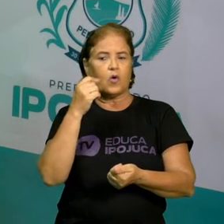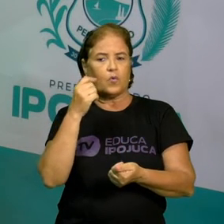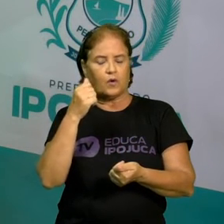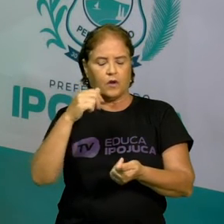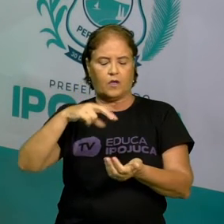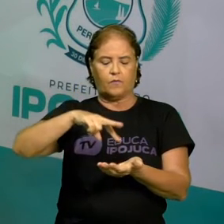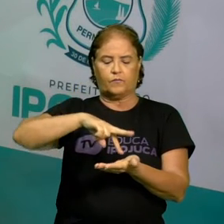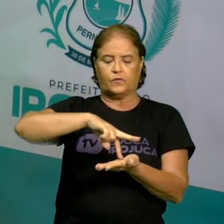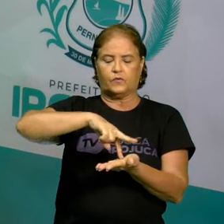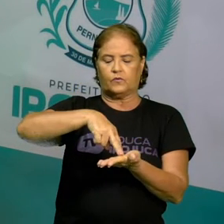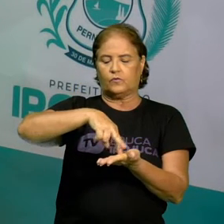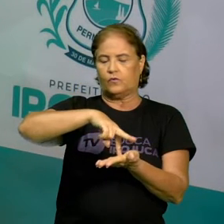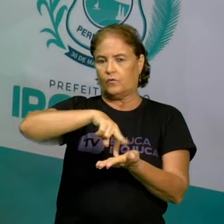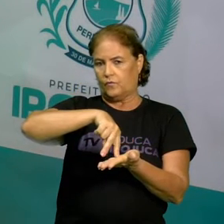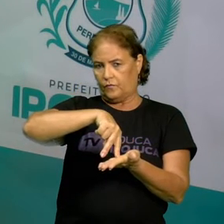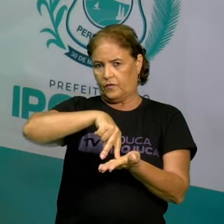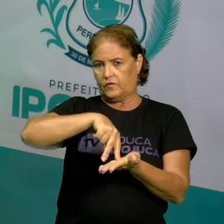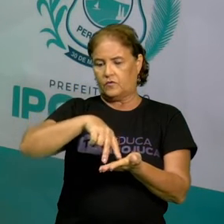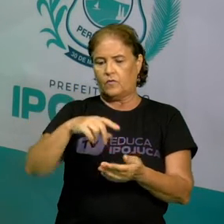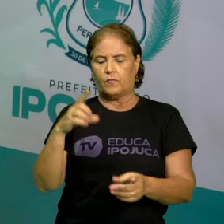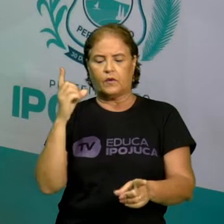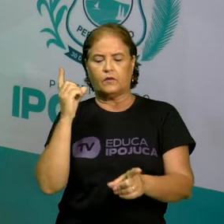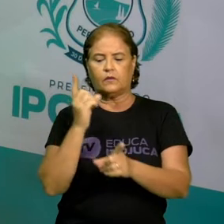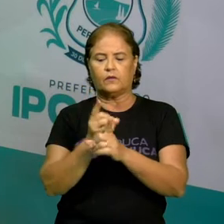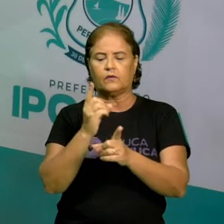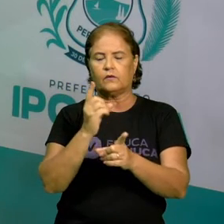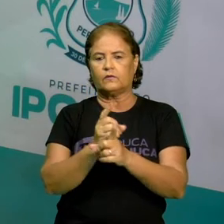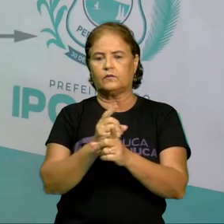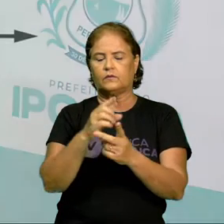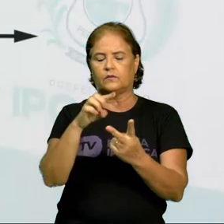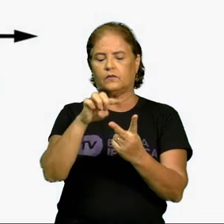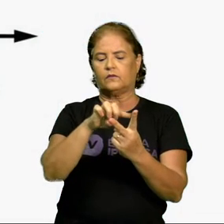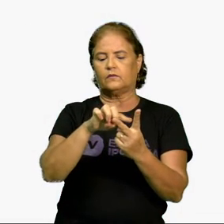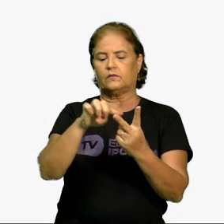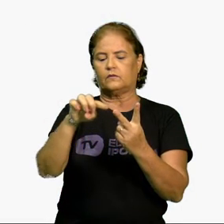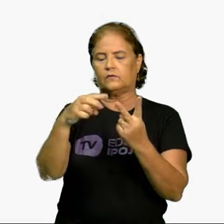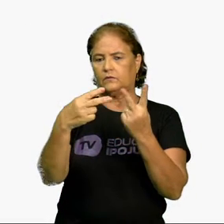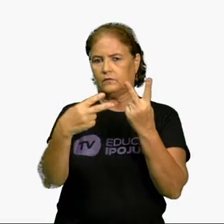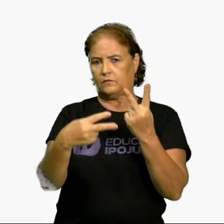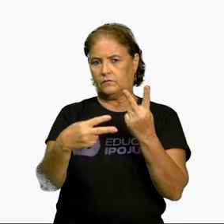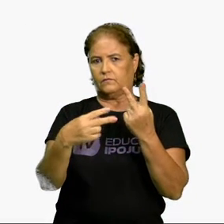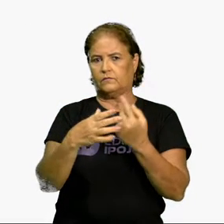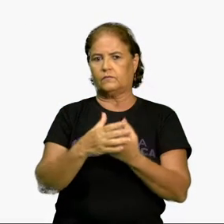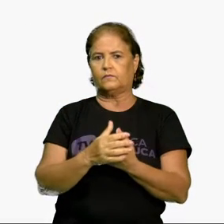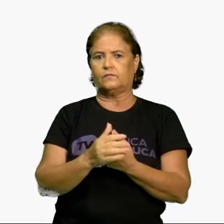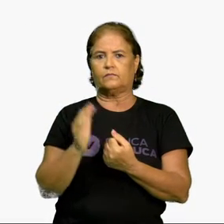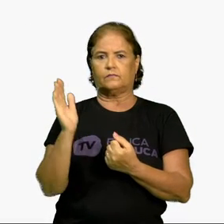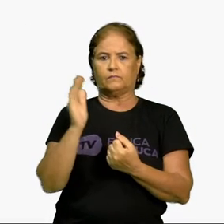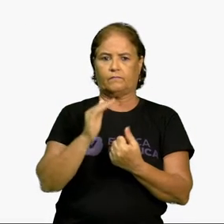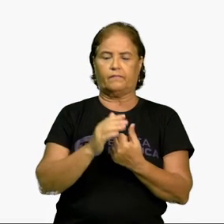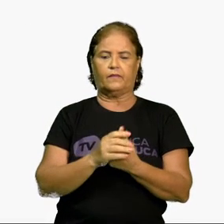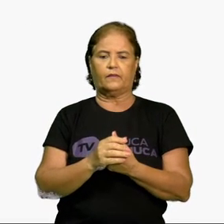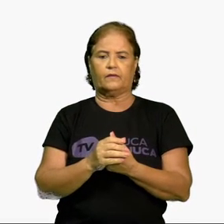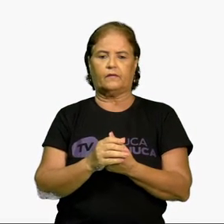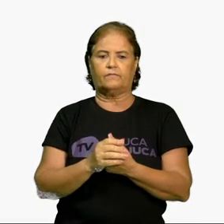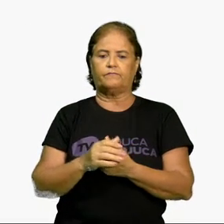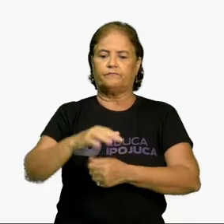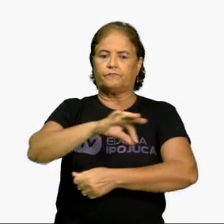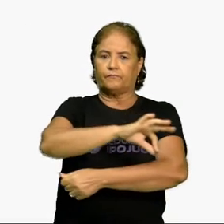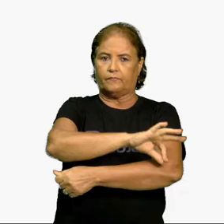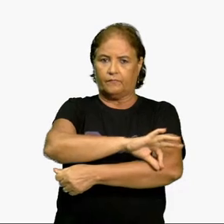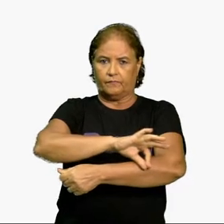achar ou descobrir a raiz quadrada de 2. Vamos lá. Vamos pegar a régua,